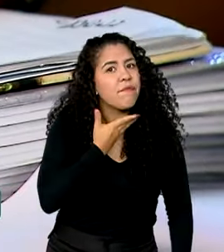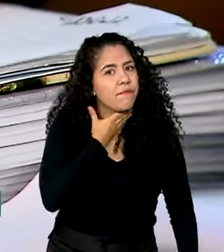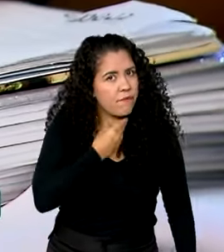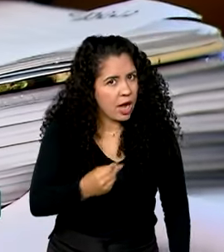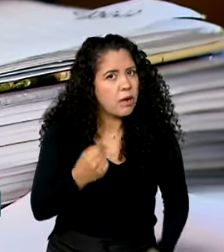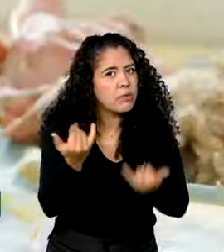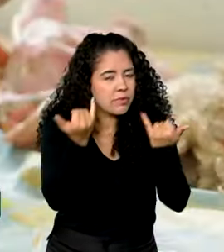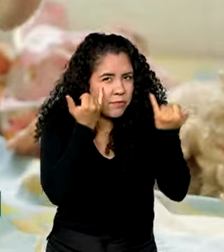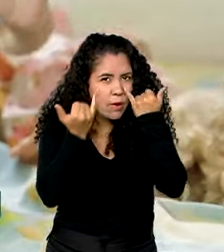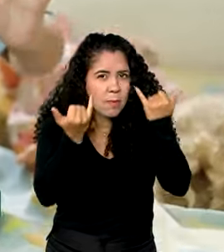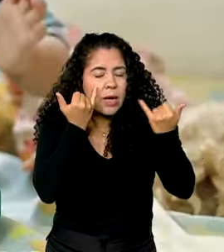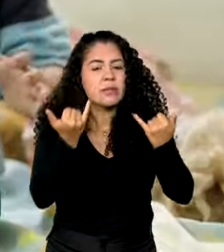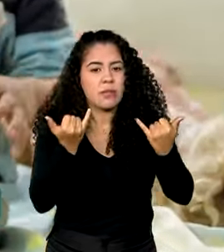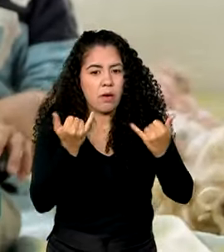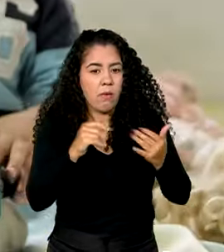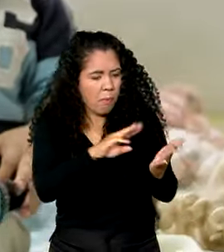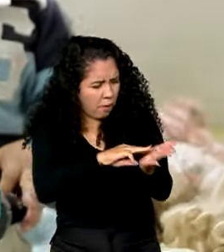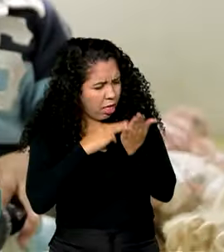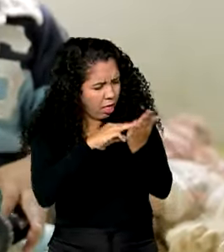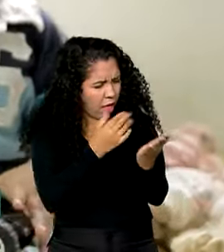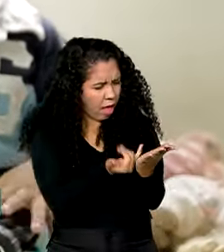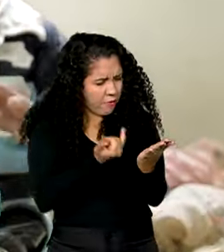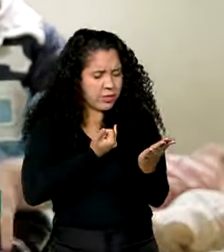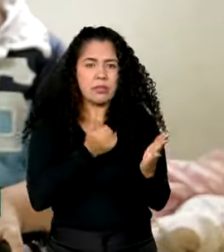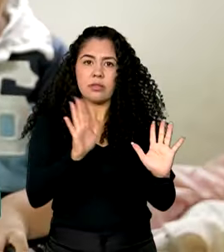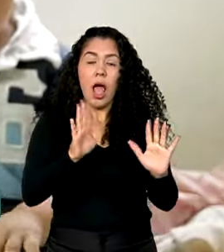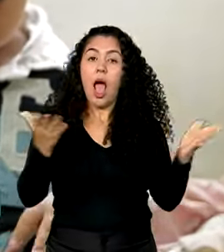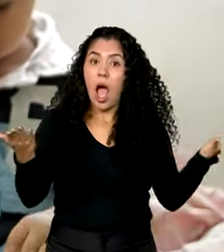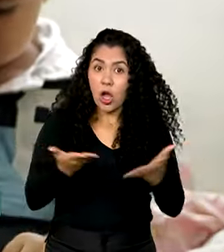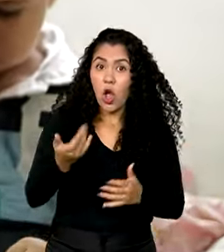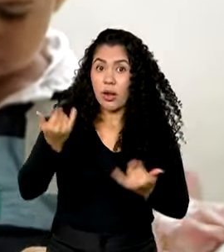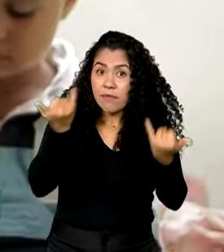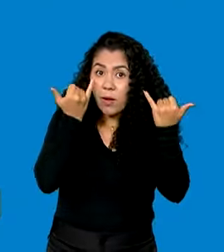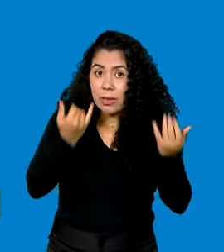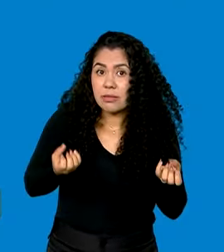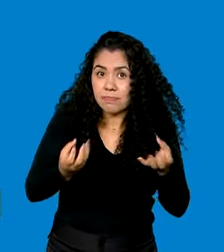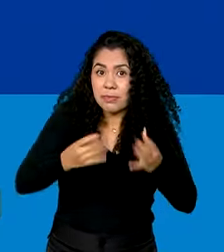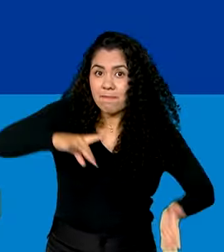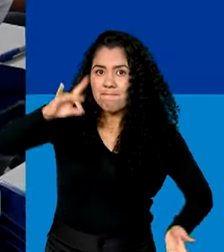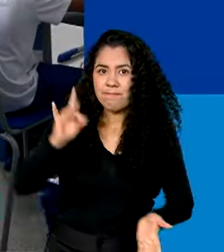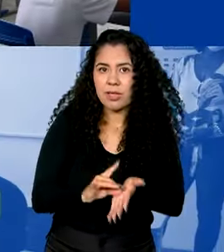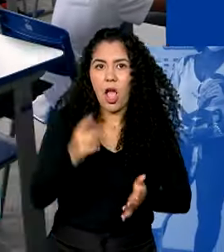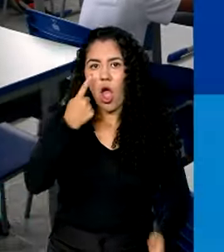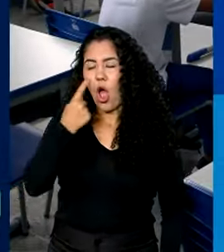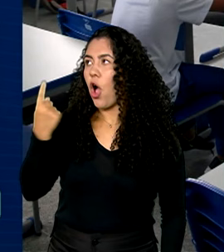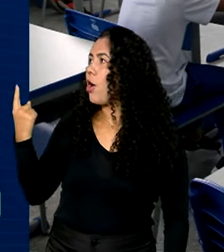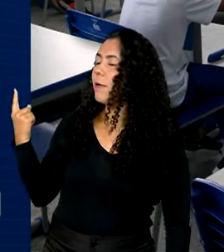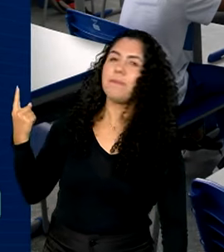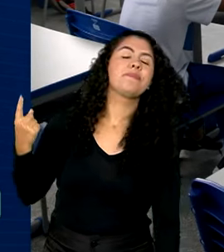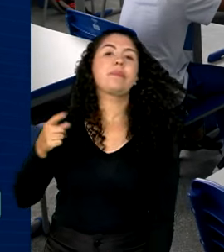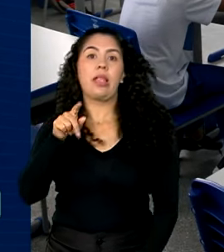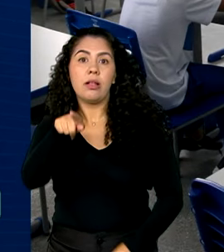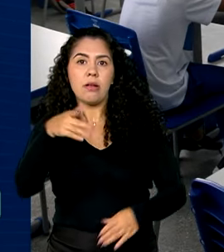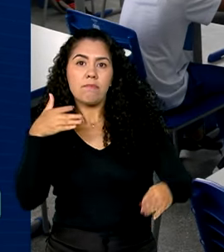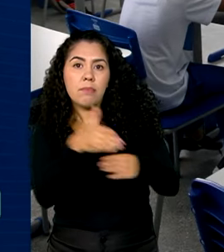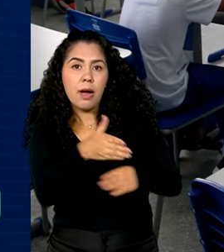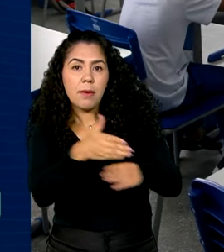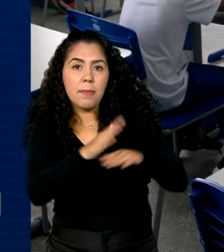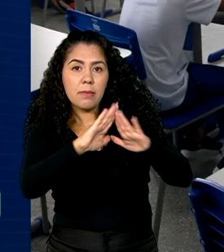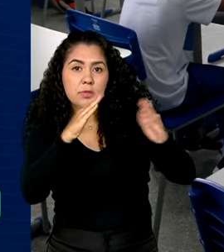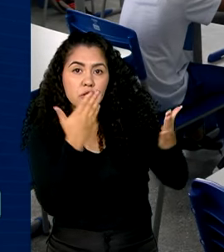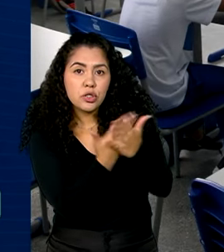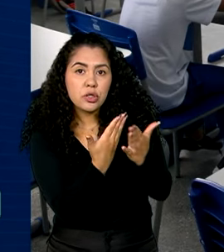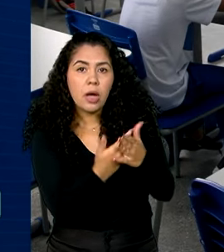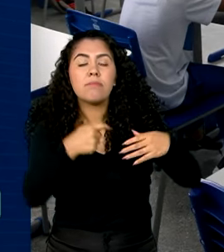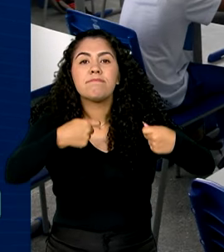mensagens e veja agora as informações verdadeiras. A frequência escolar mínima exigida pelo programa